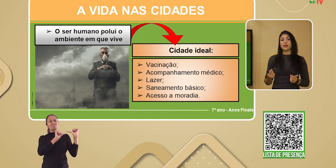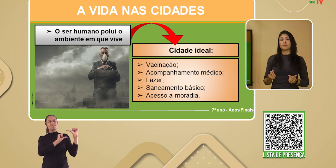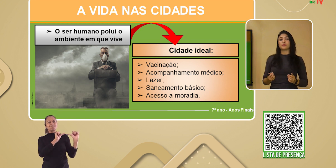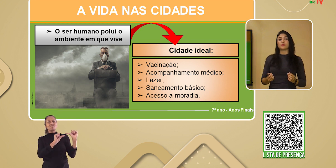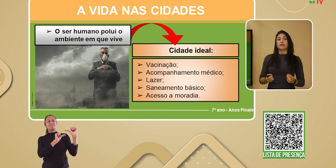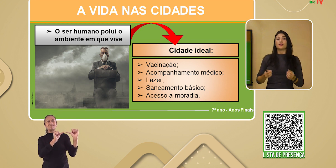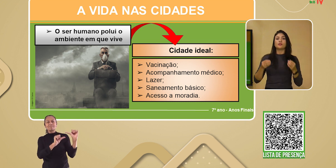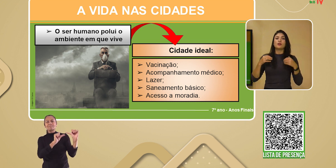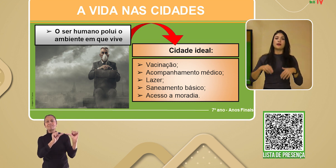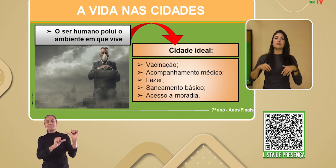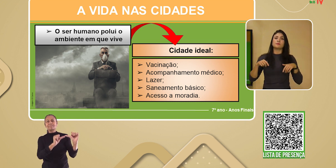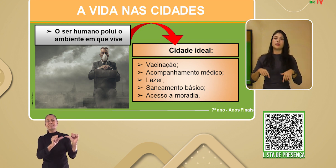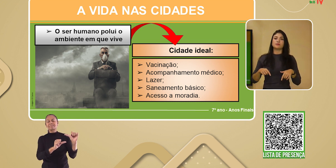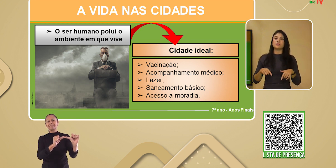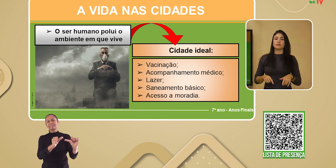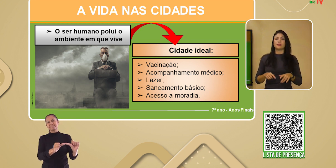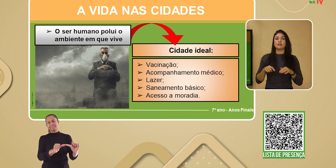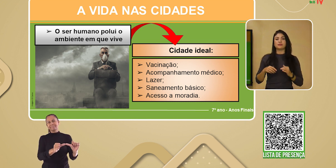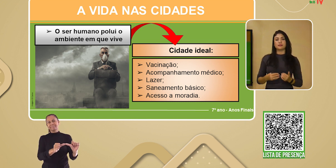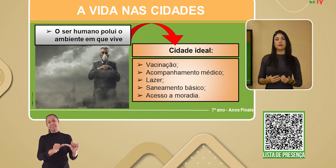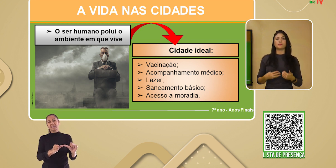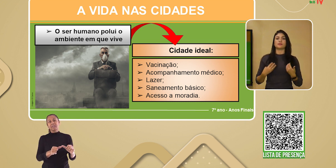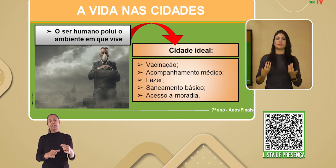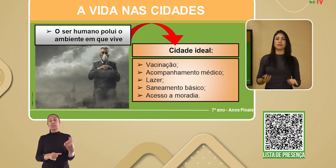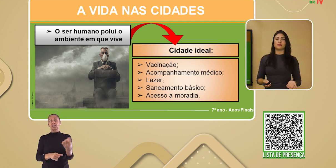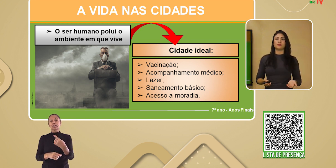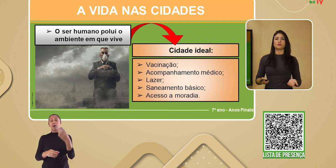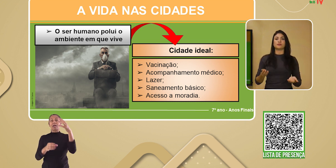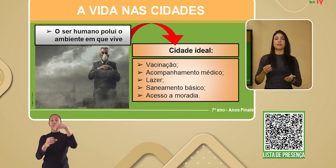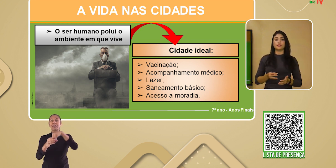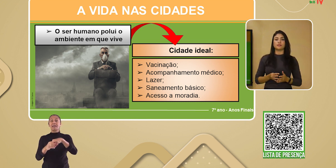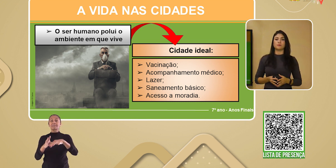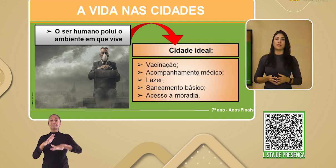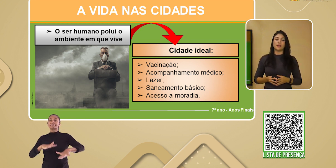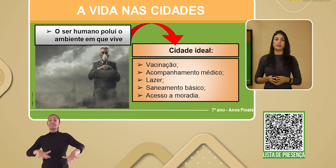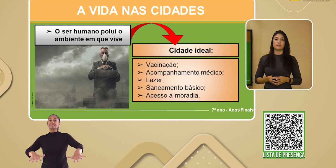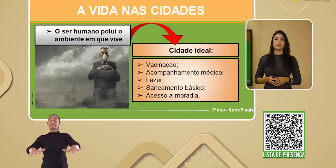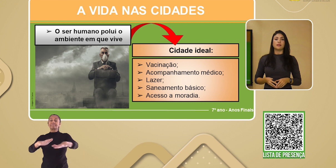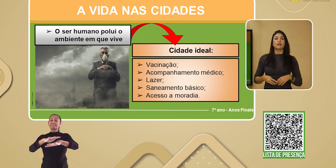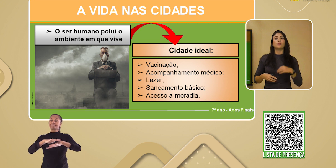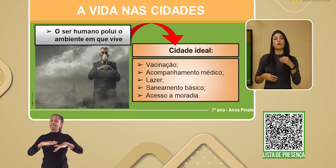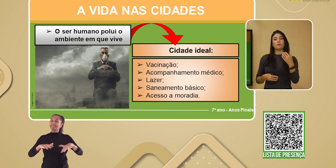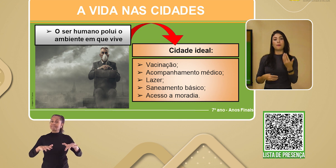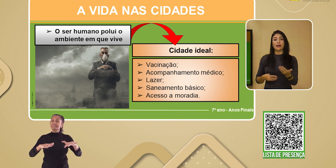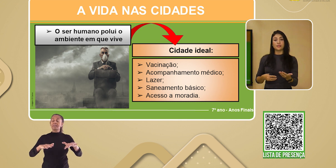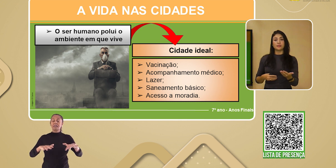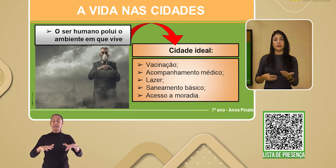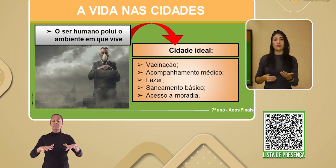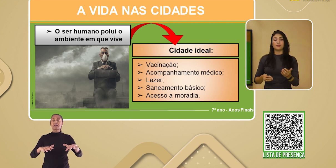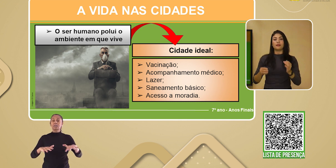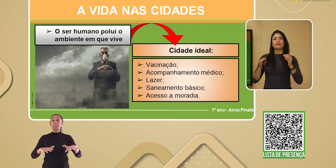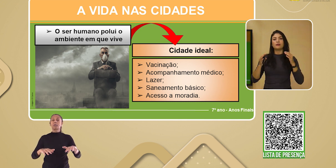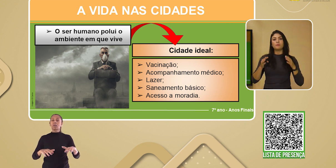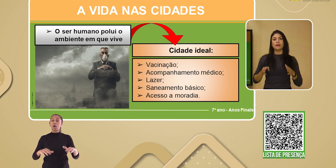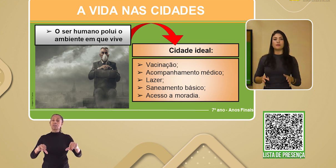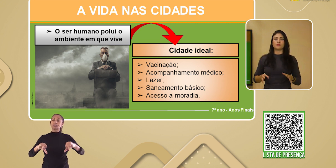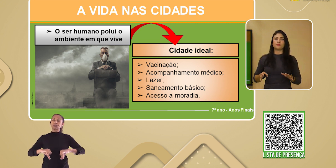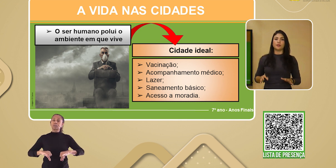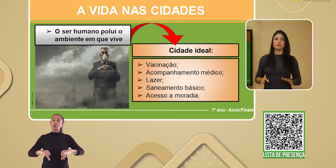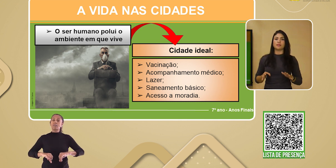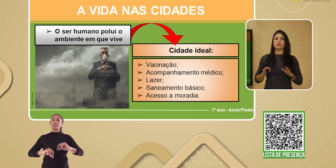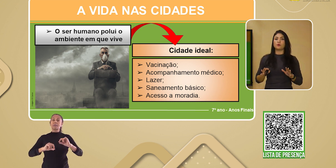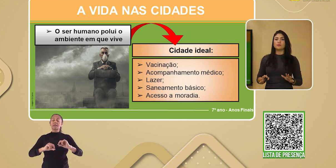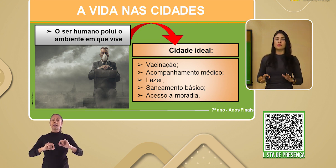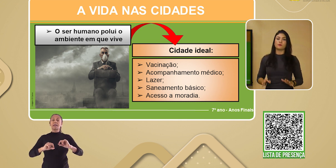esquecemos que nós mesmos estamos inseridos nestes ambientes e, como parte dele, também